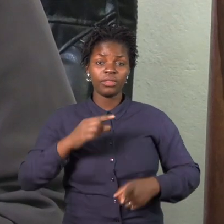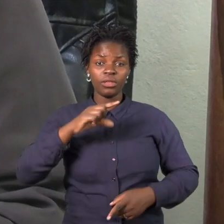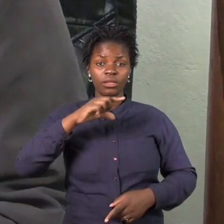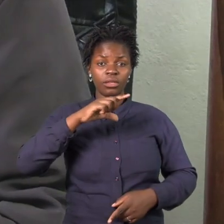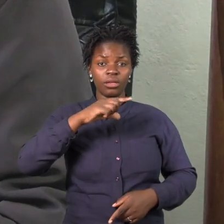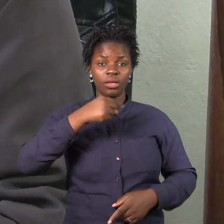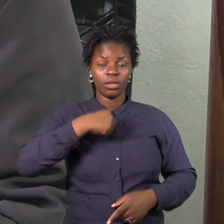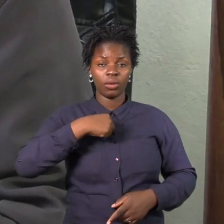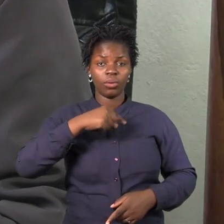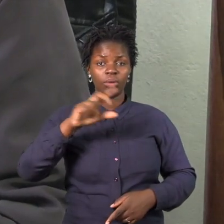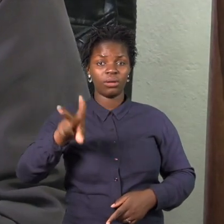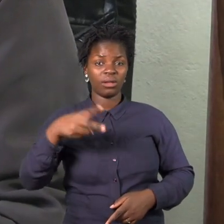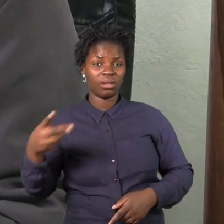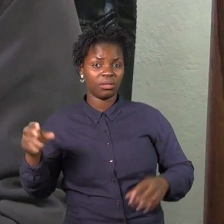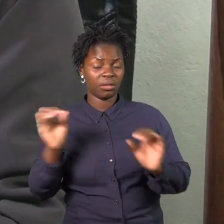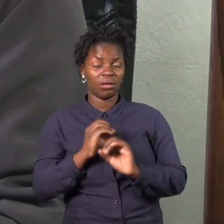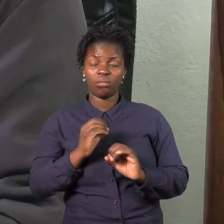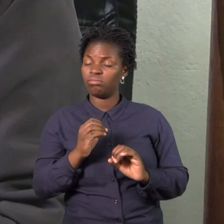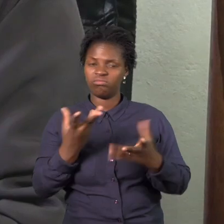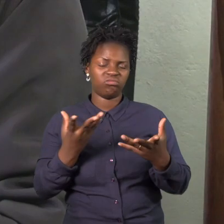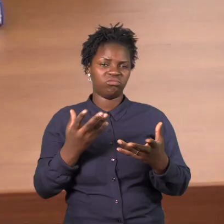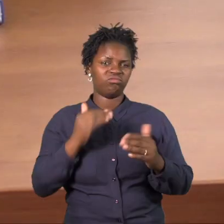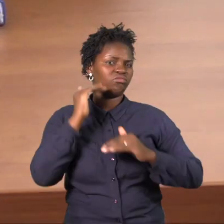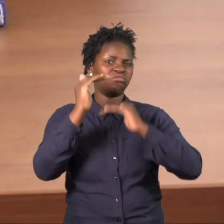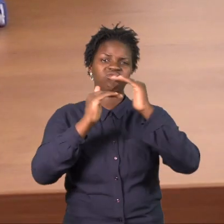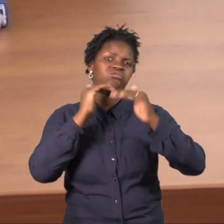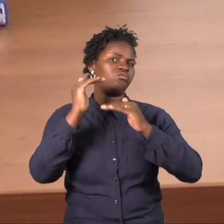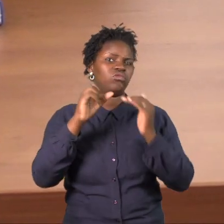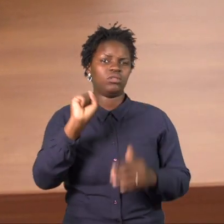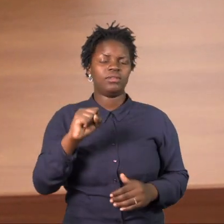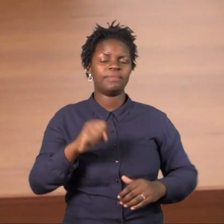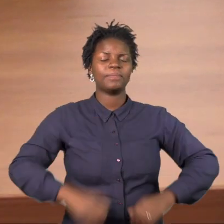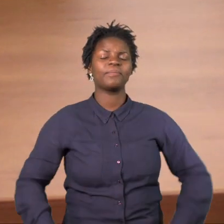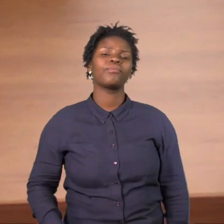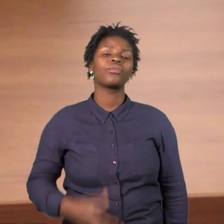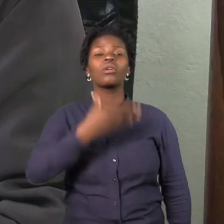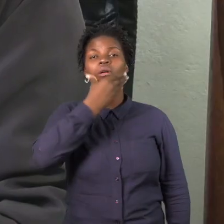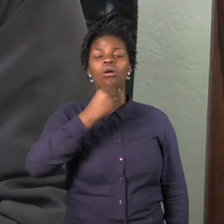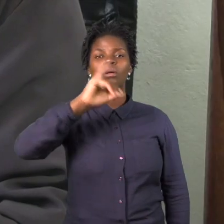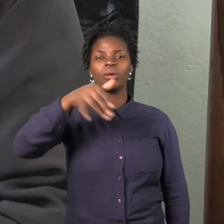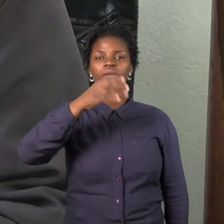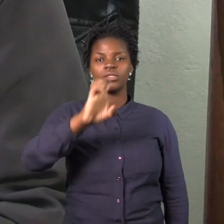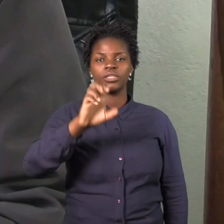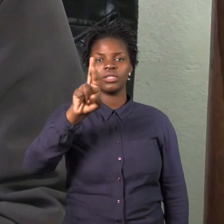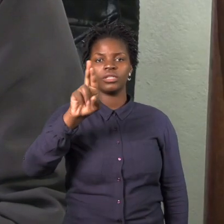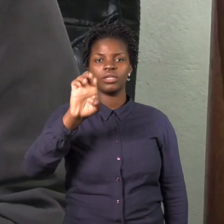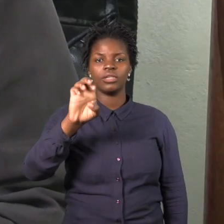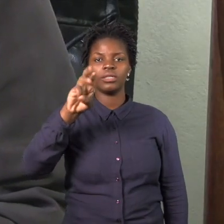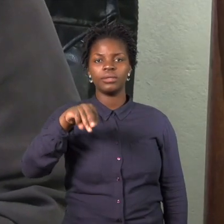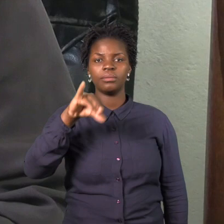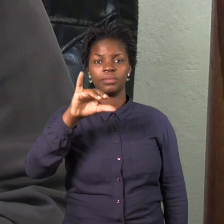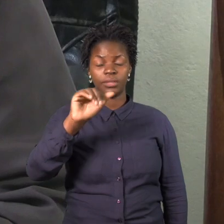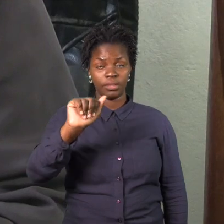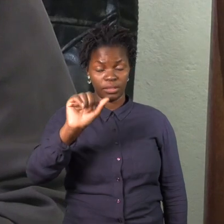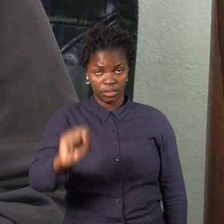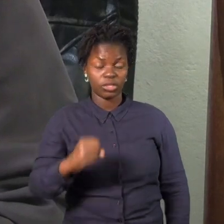obrigações e está a pôr em perigo a vida dos trabalhadores em matéria de higiene, segurança e proteção no local de trabalho.